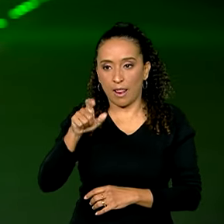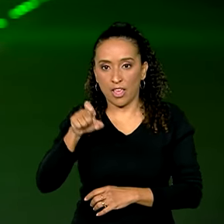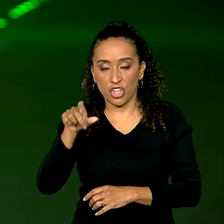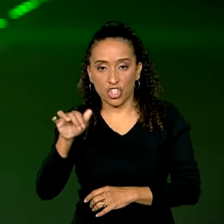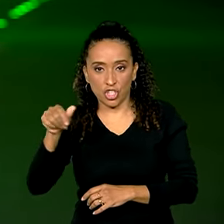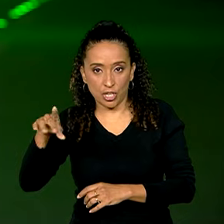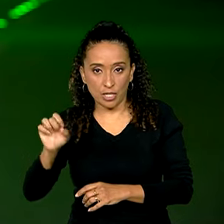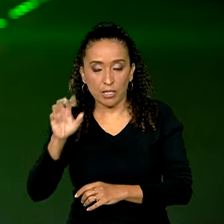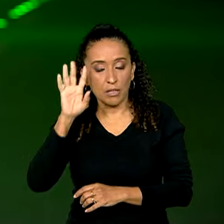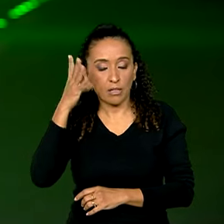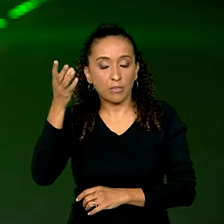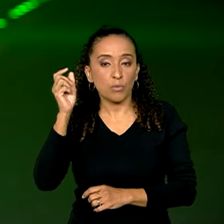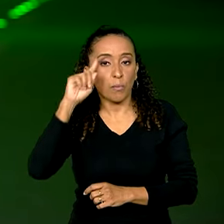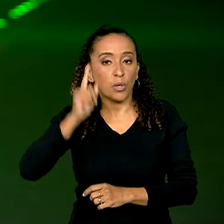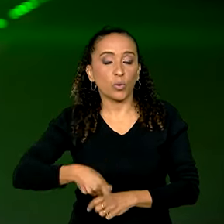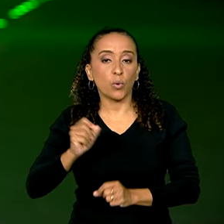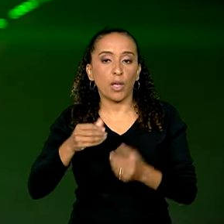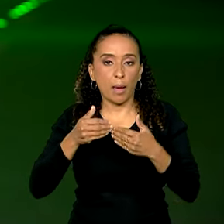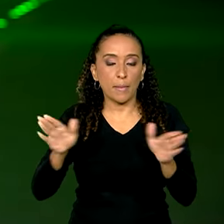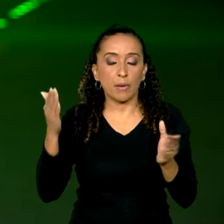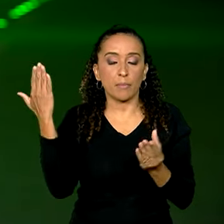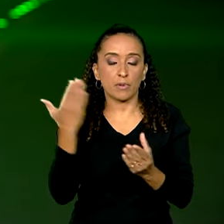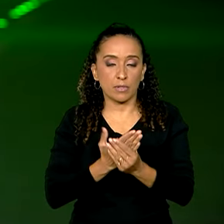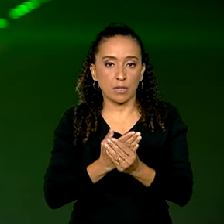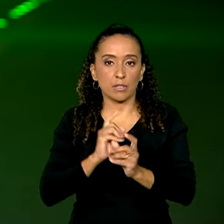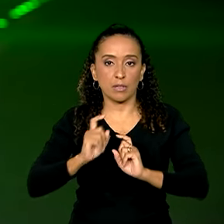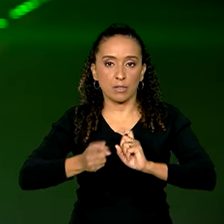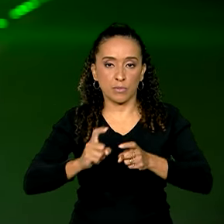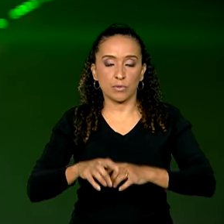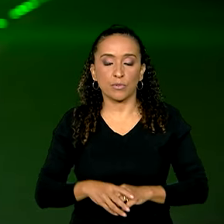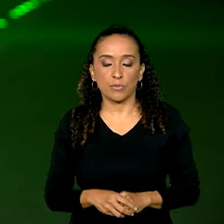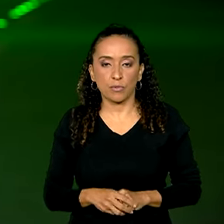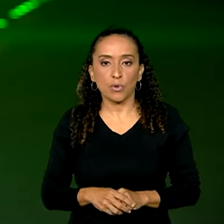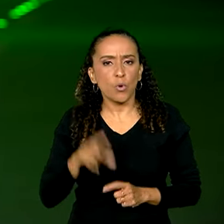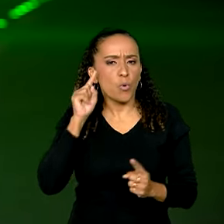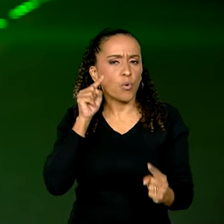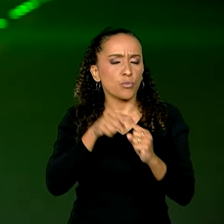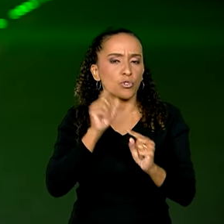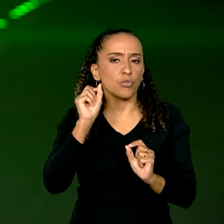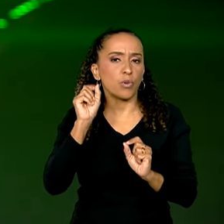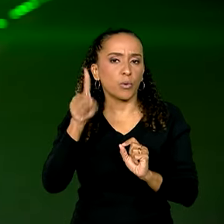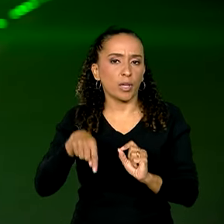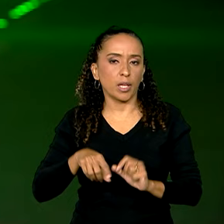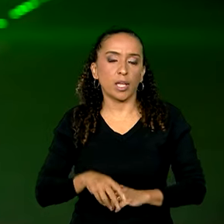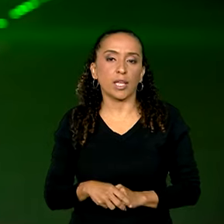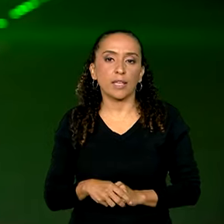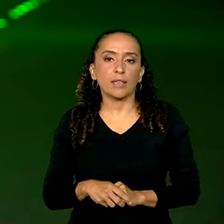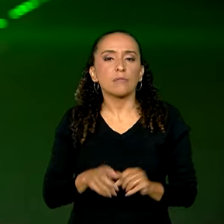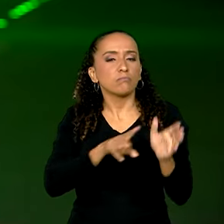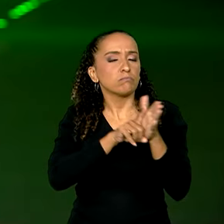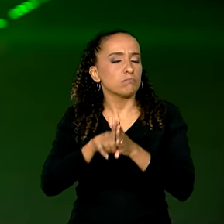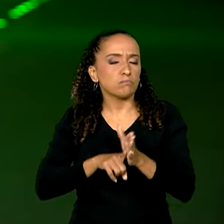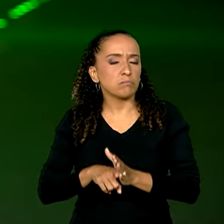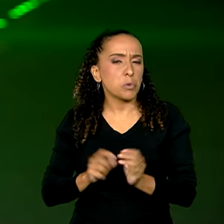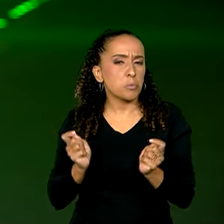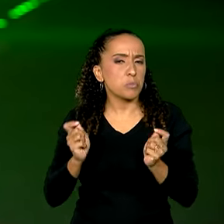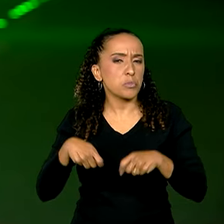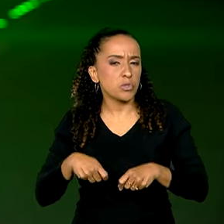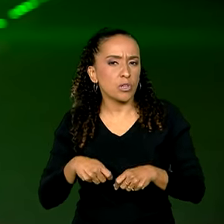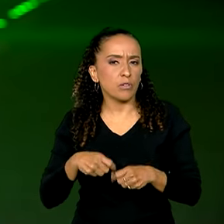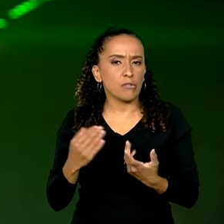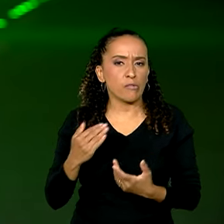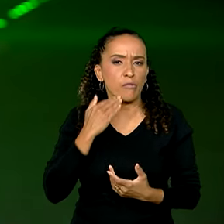determinou a abertura desse processo administrativo. E o objetivo, segundo ele, é investigar aí as possíveis